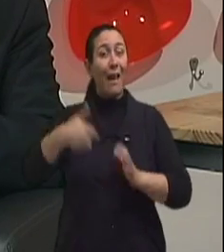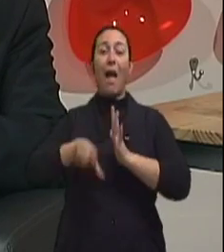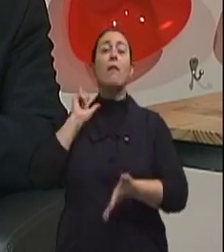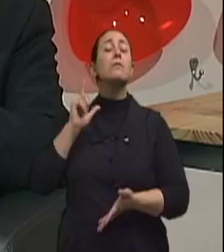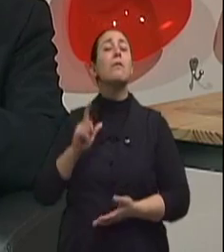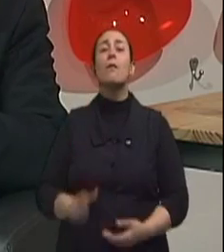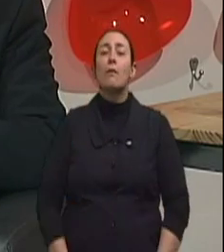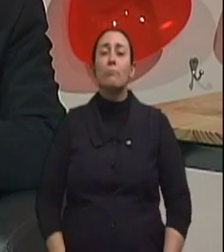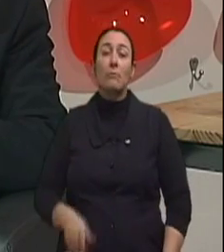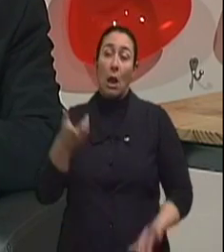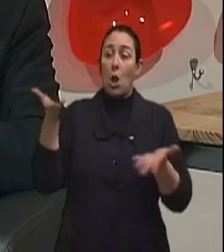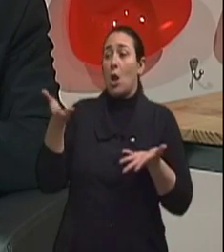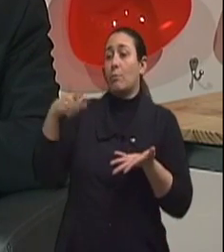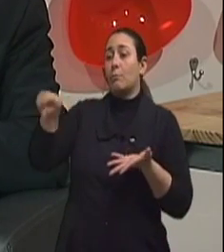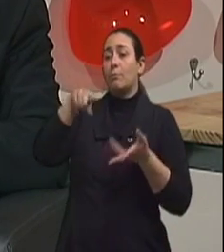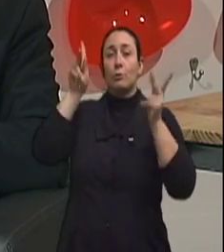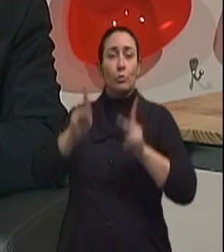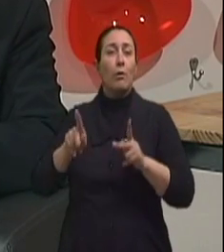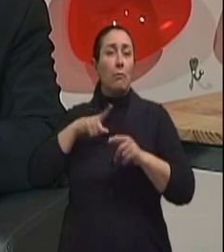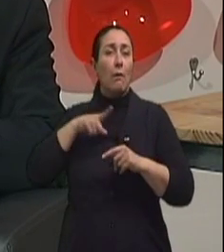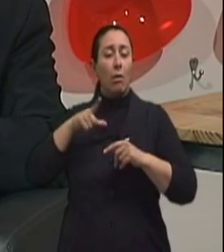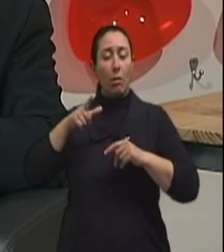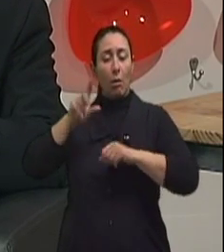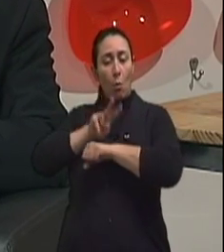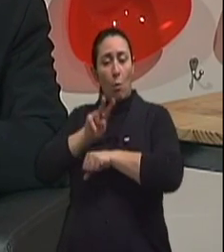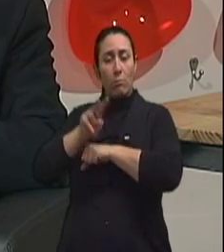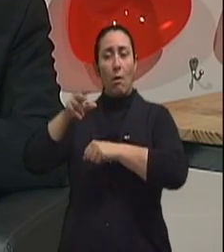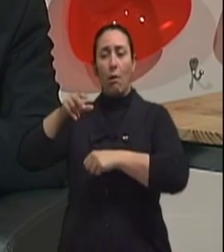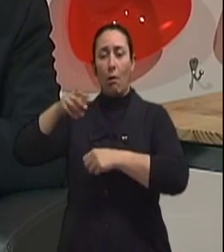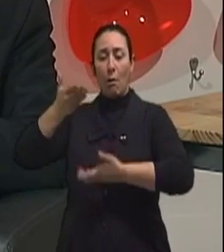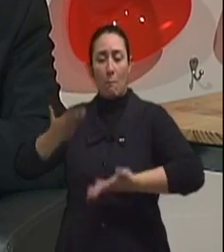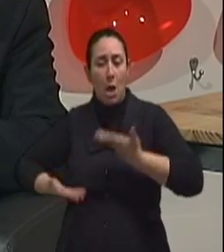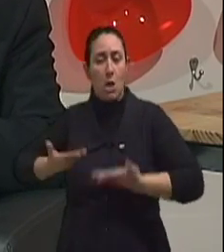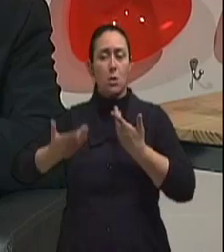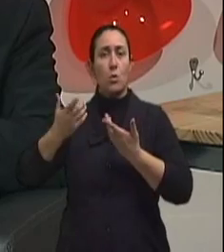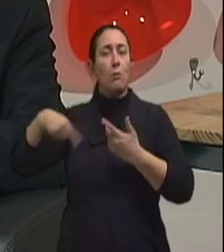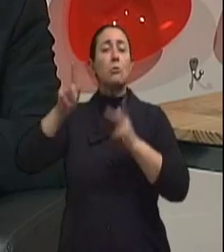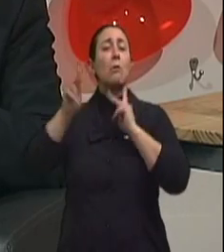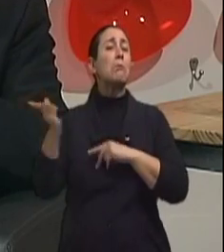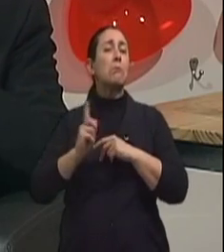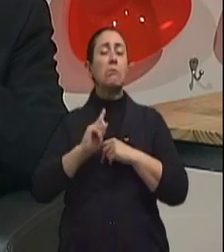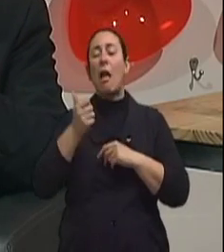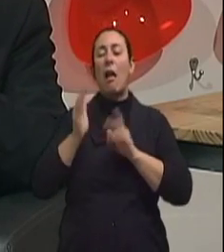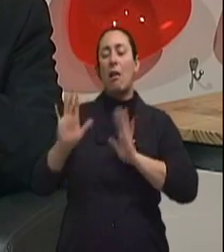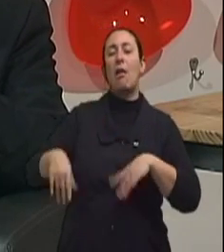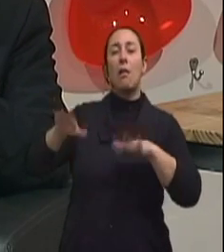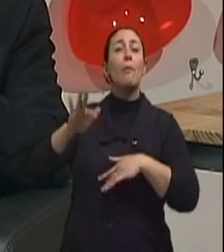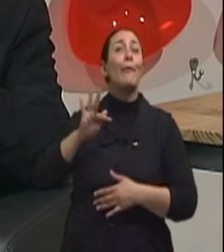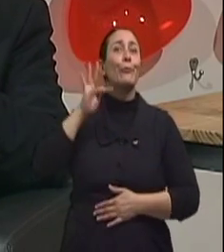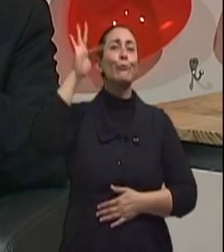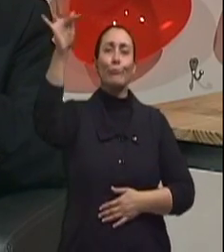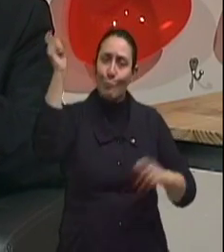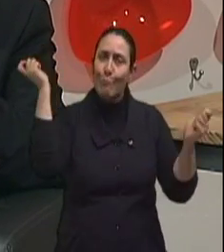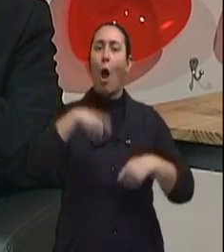com o tipo de dieta, mas também com a manutenção do peso. Claro. Exercício também protege para alguns tipos de câncer. Claro que não é uma panaceia. Ou